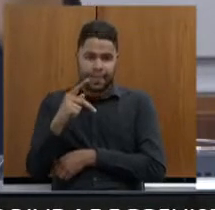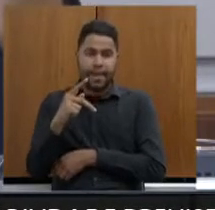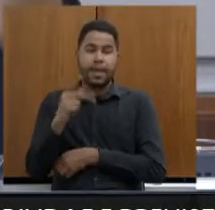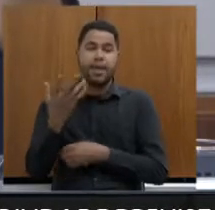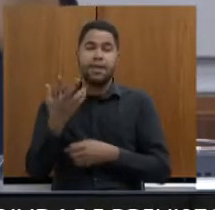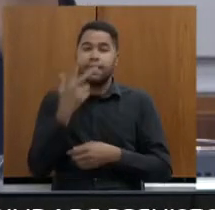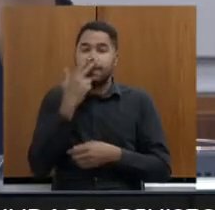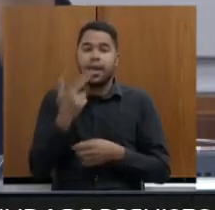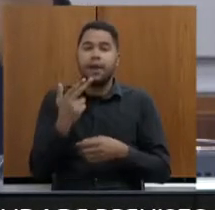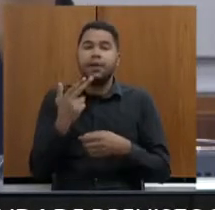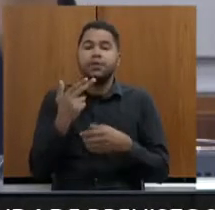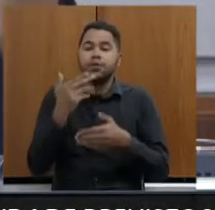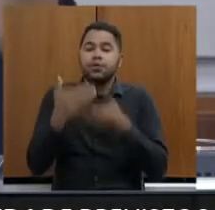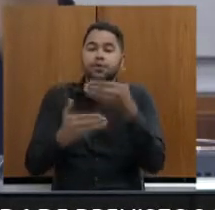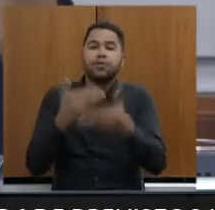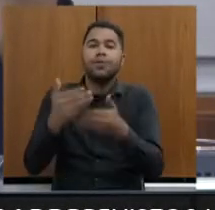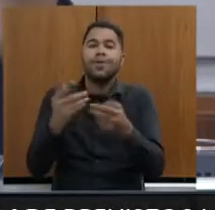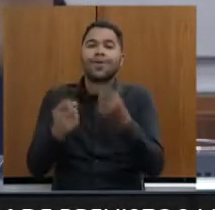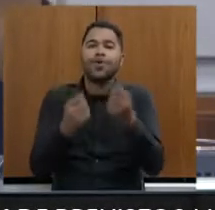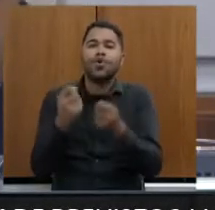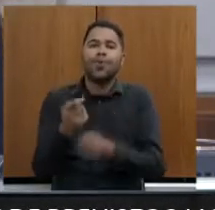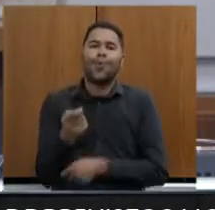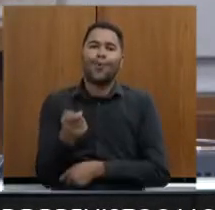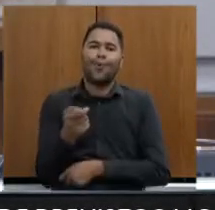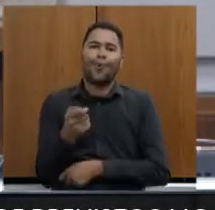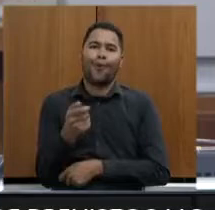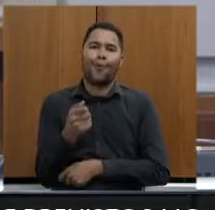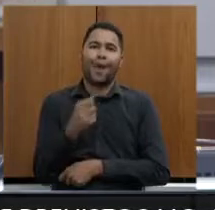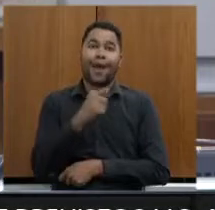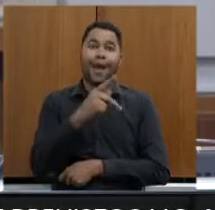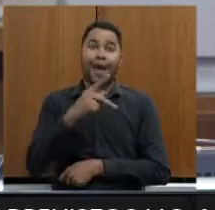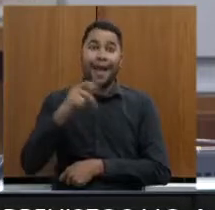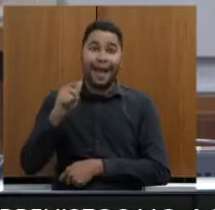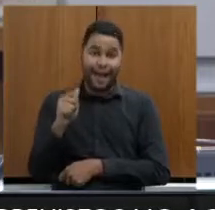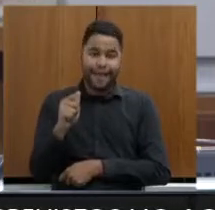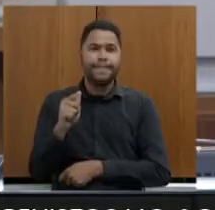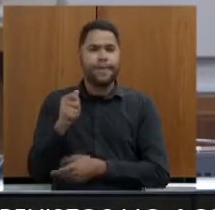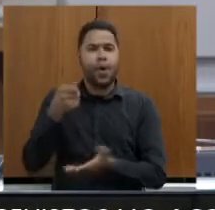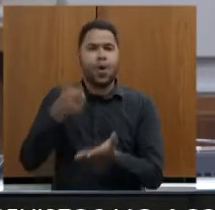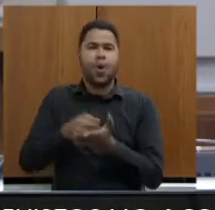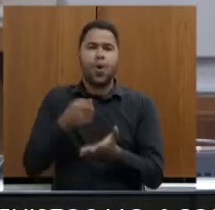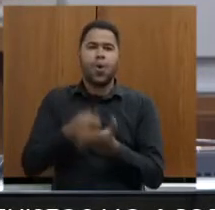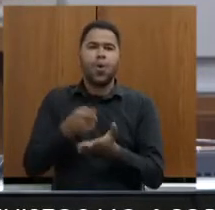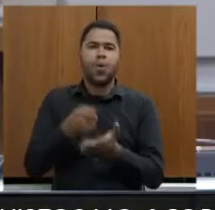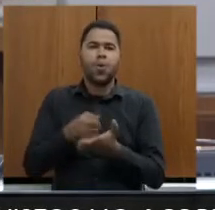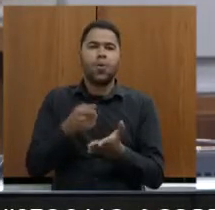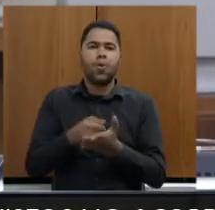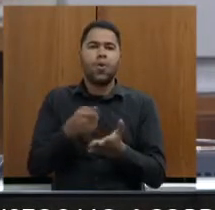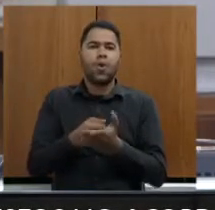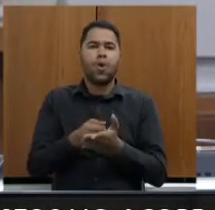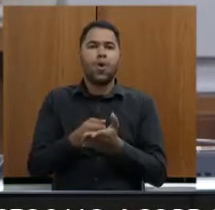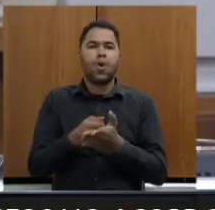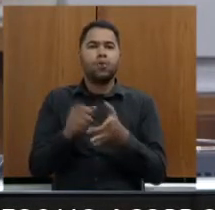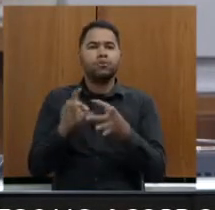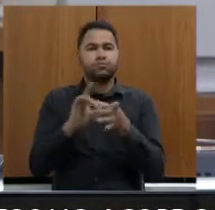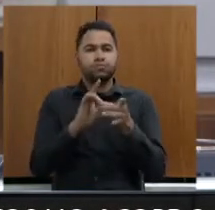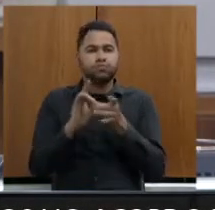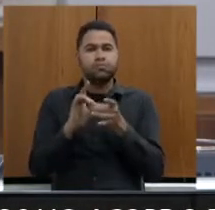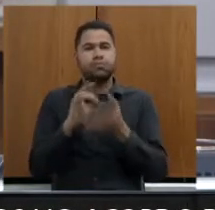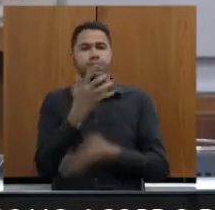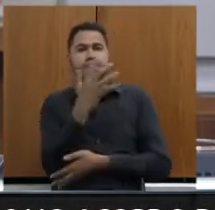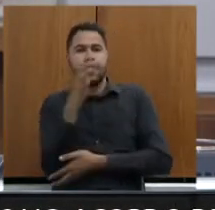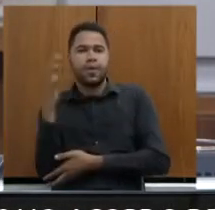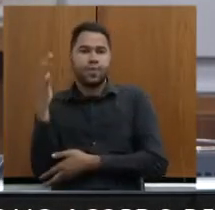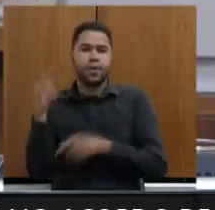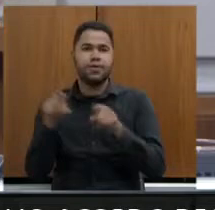desenvolvimento econômico. A APA, ela obriga uma conciliação entre meio ambiente e